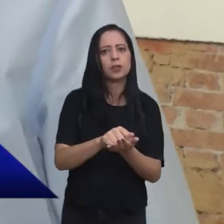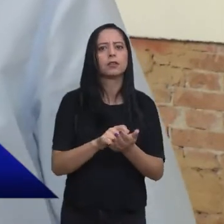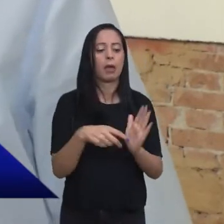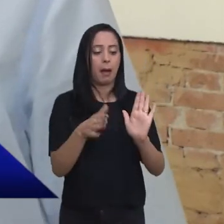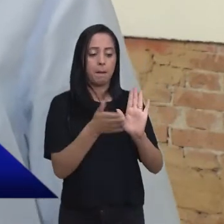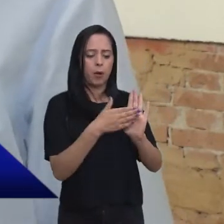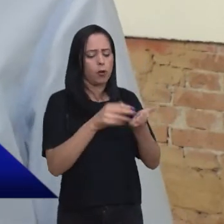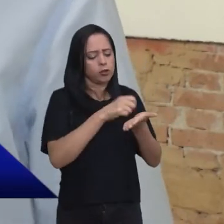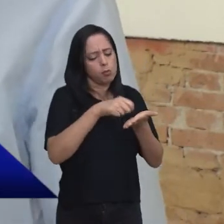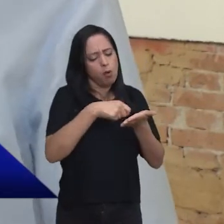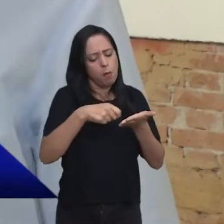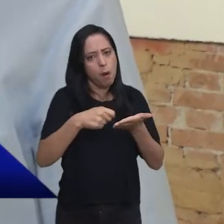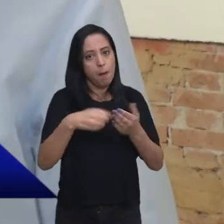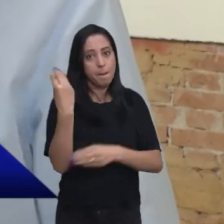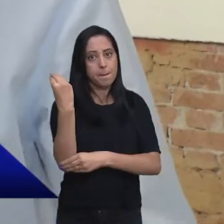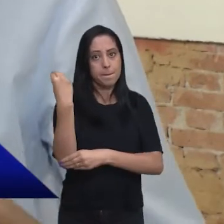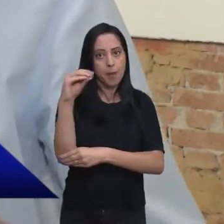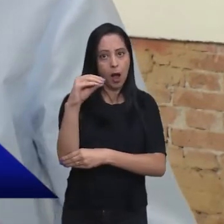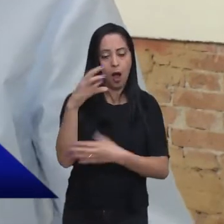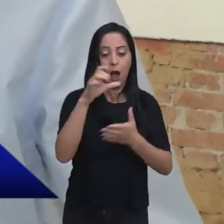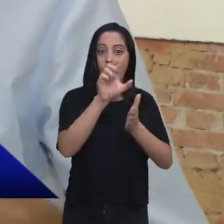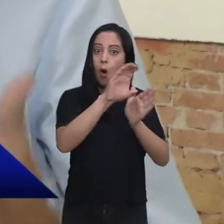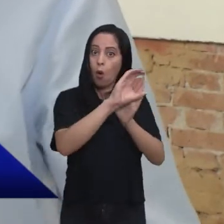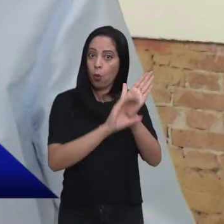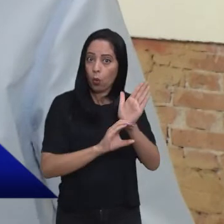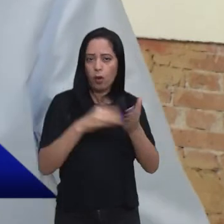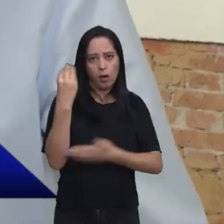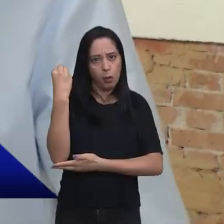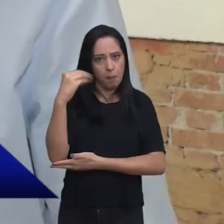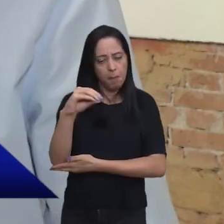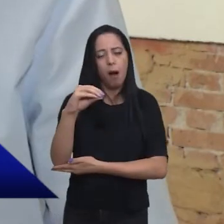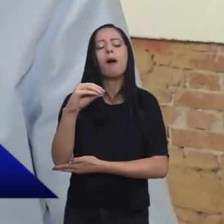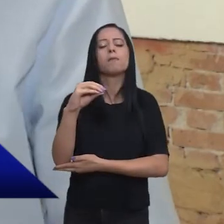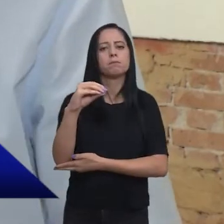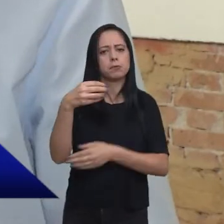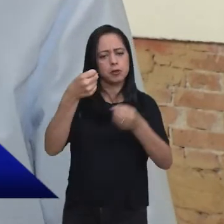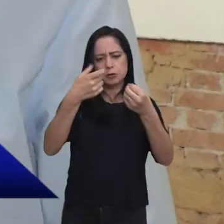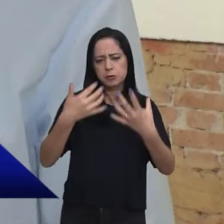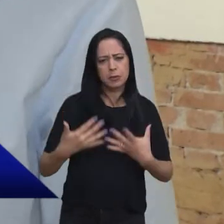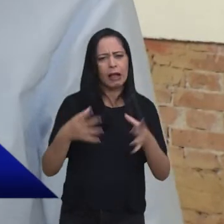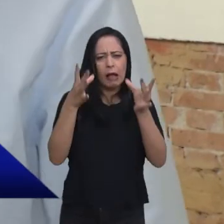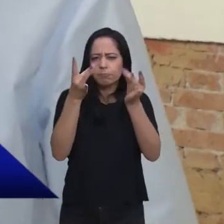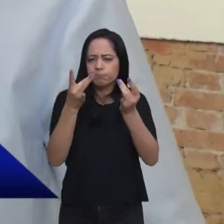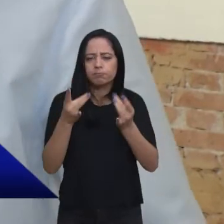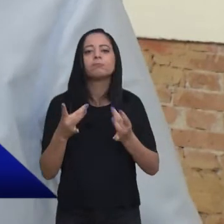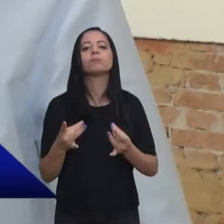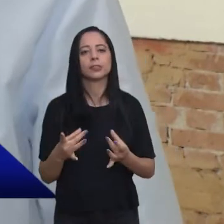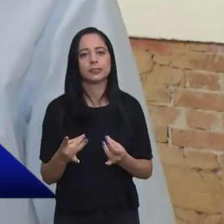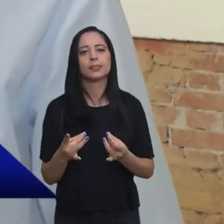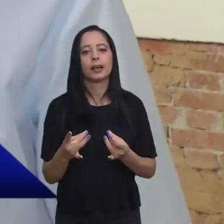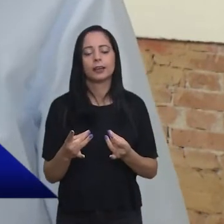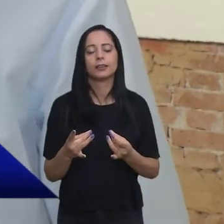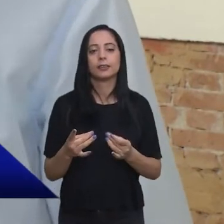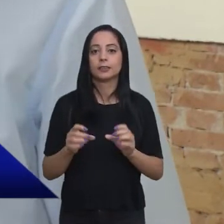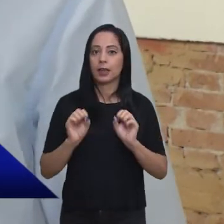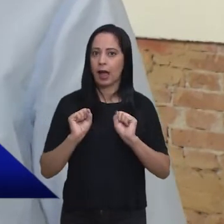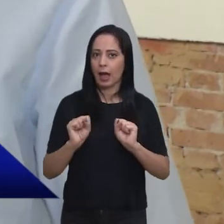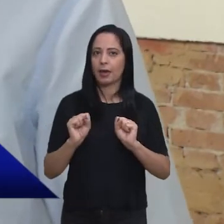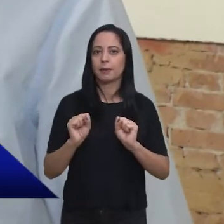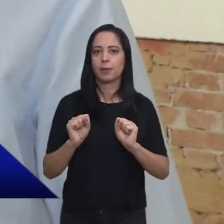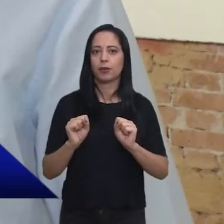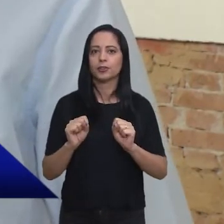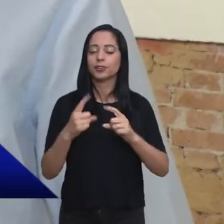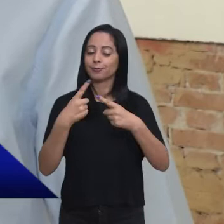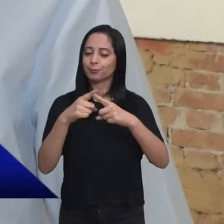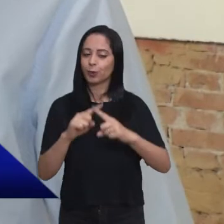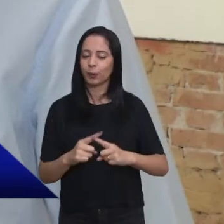proposta, anexa o seu currículo, o perfil, o que ele pretende desenvolver e concorre a esse prêmio do Fundo